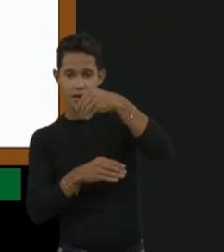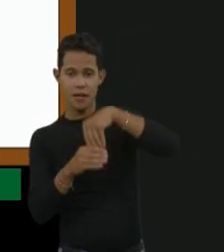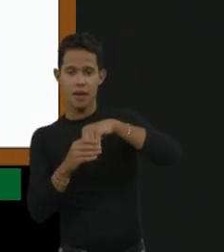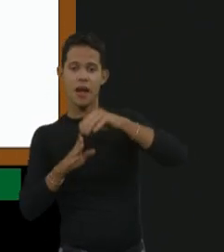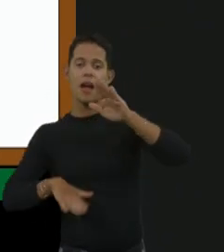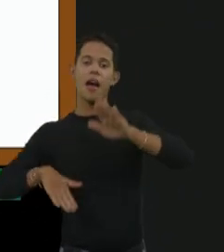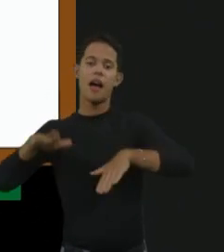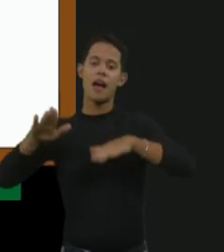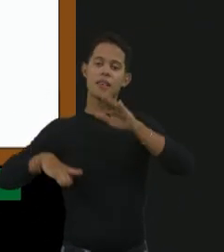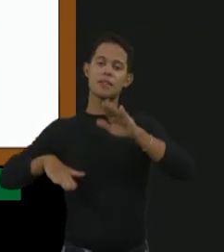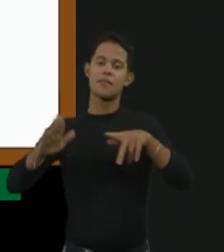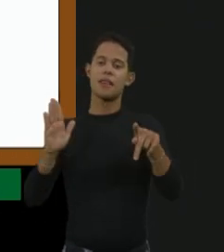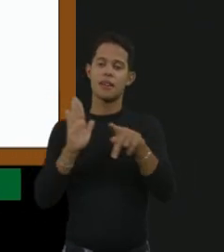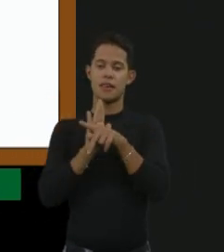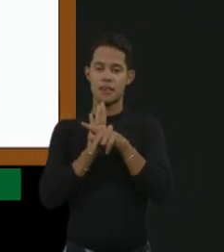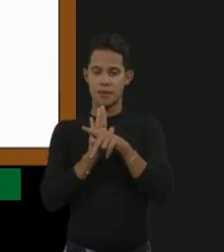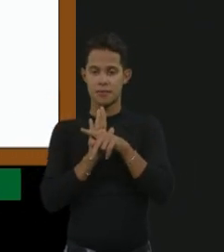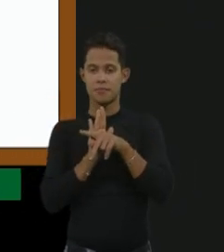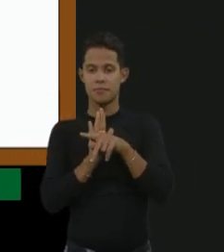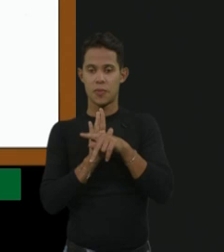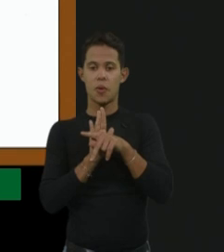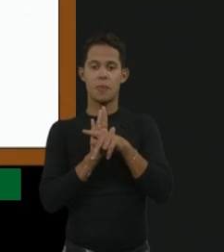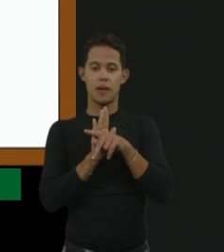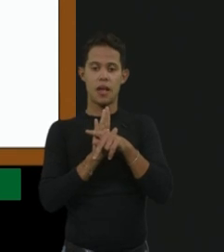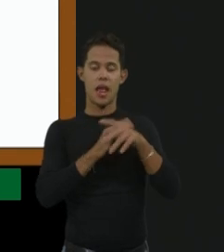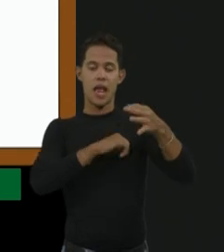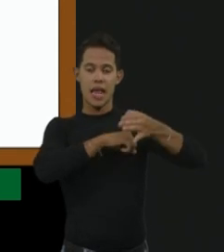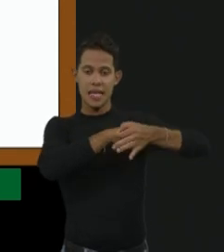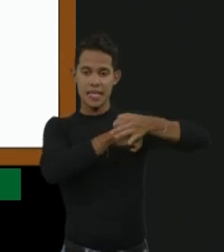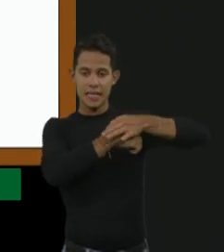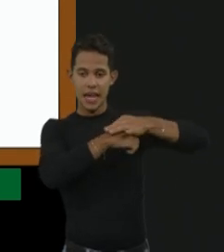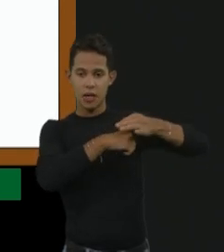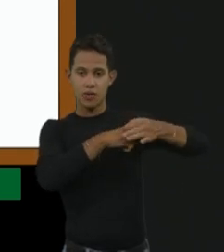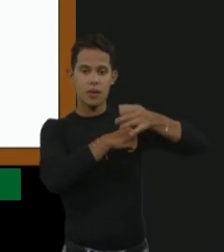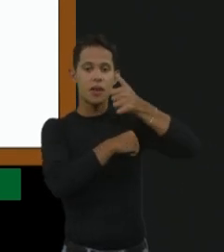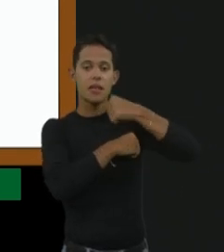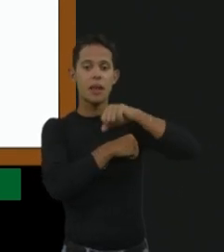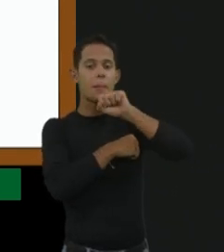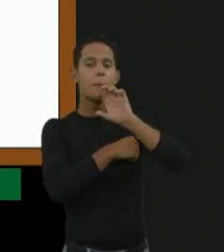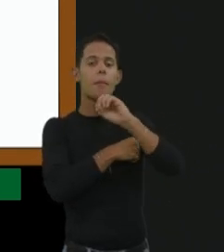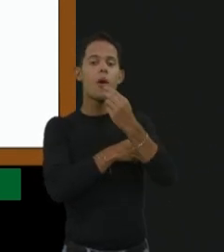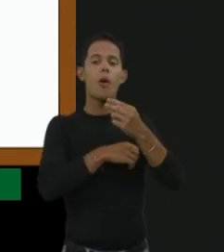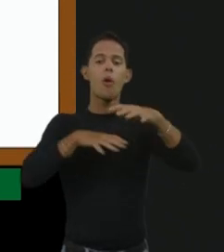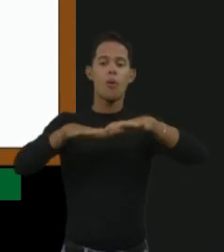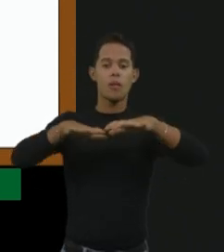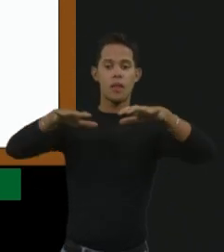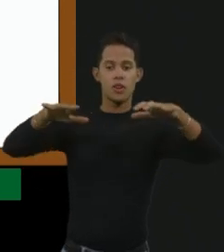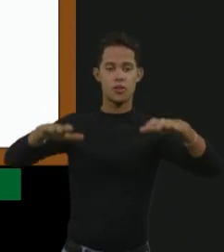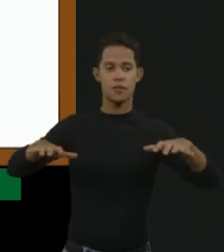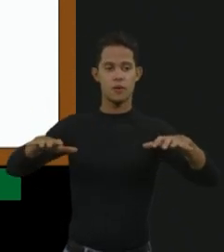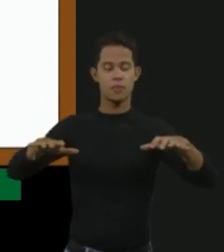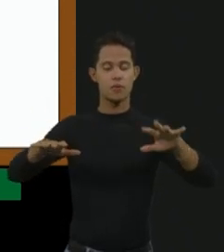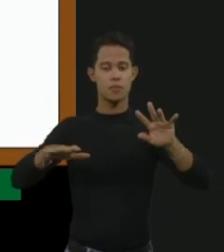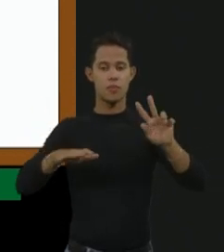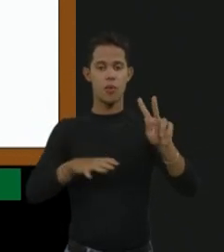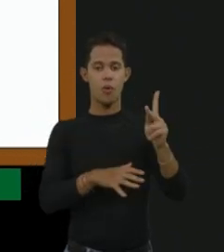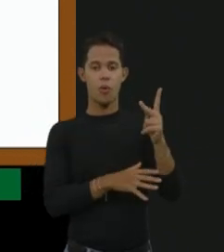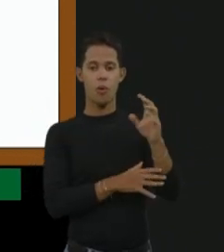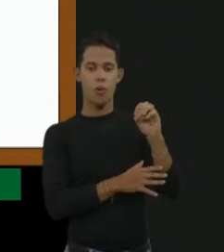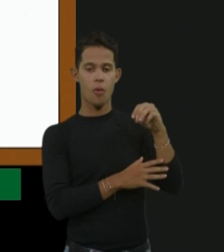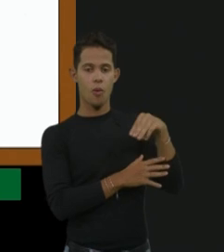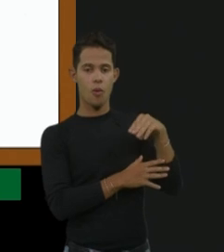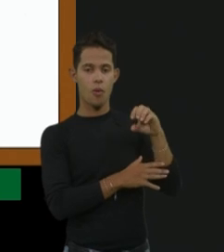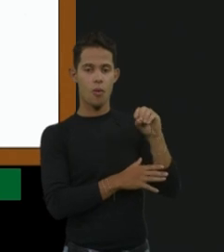na própria célula materna, ou na divisão do ovo, do zigoto, e essa mutação